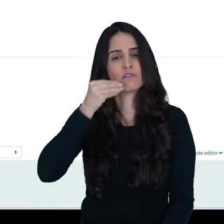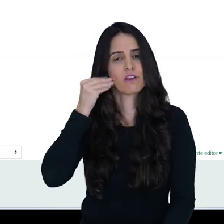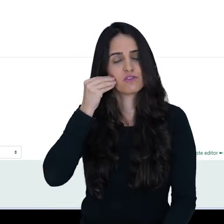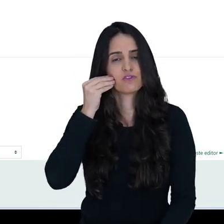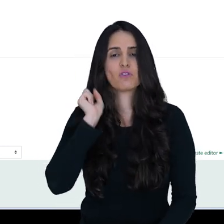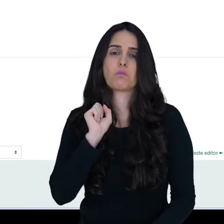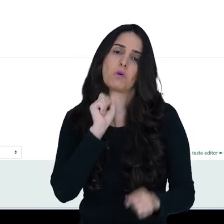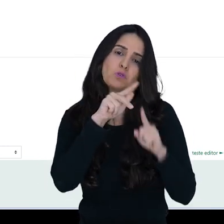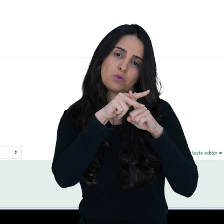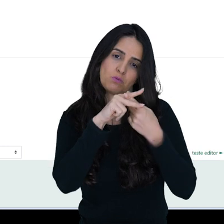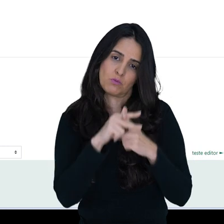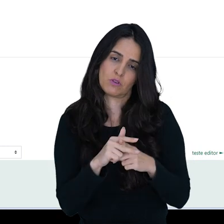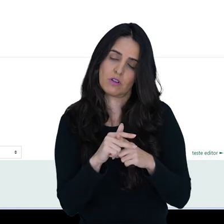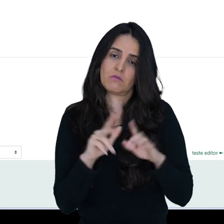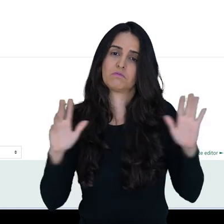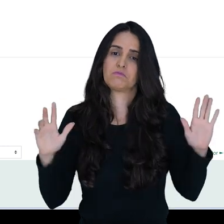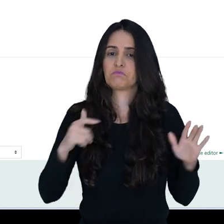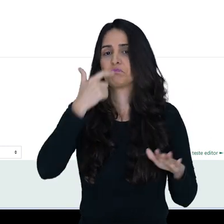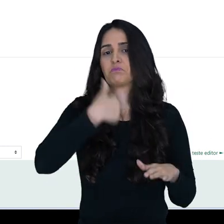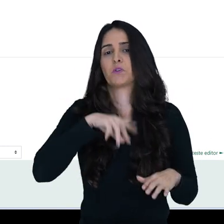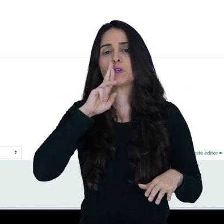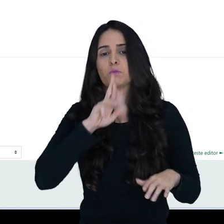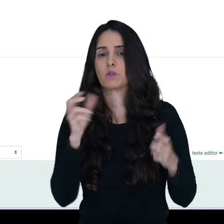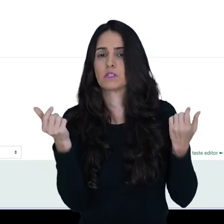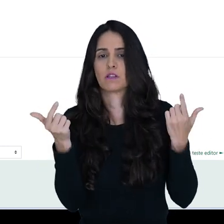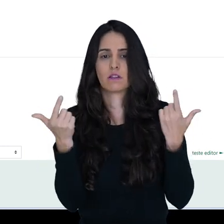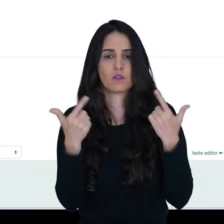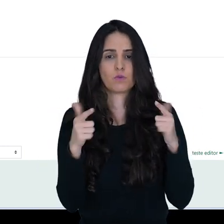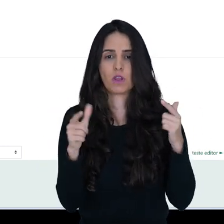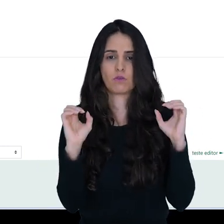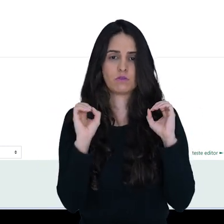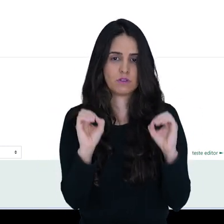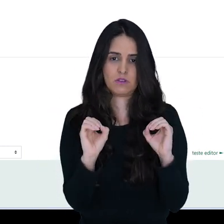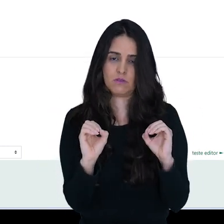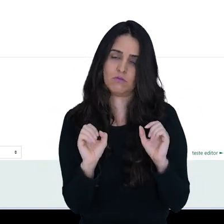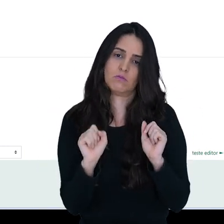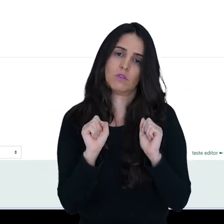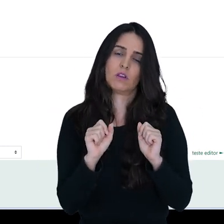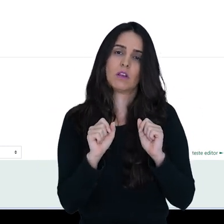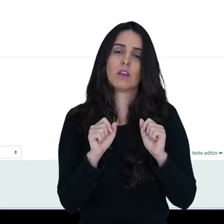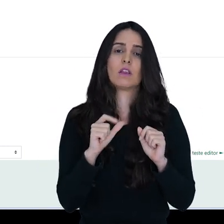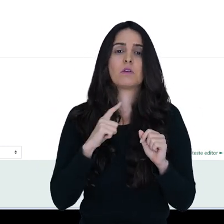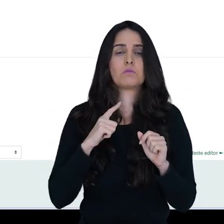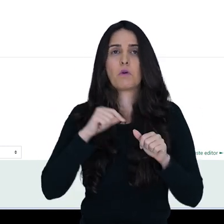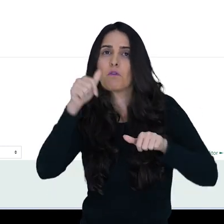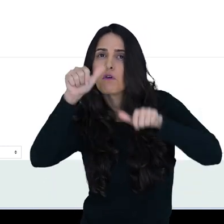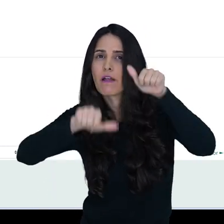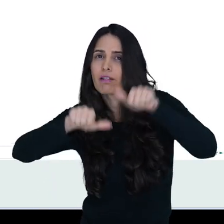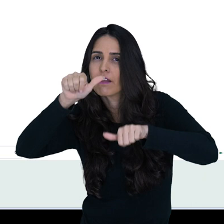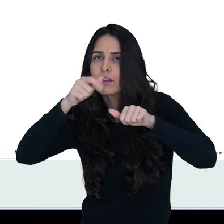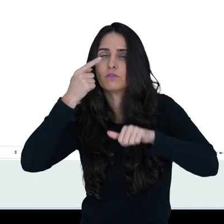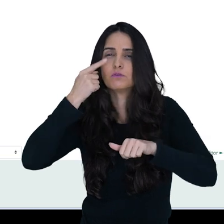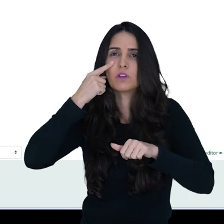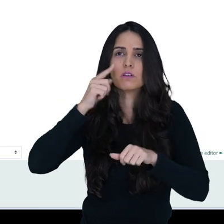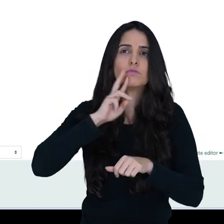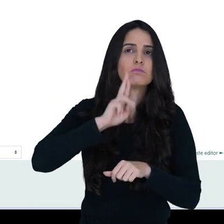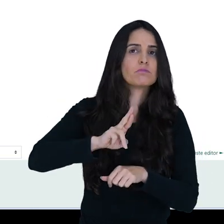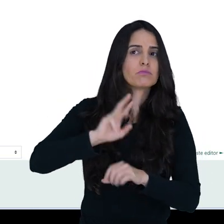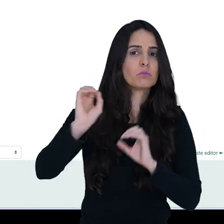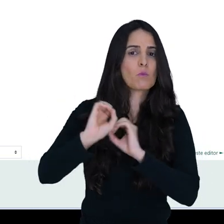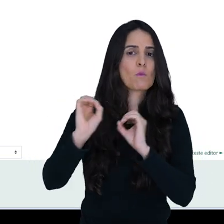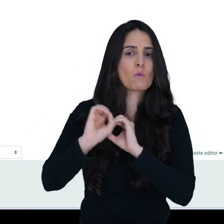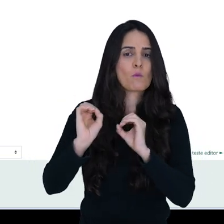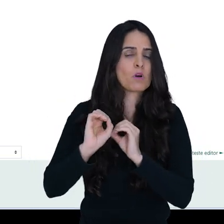Posso editar as questões. Eu ainda não tenho respostas. Mas, se eu tivesse respostas, eu poderia vir aqui na análise e